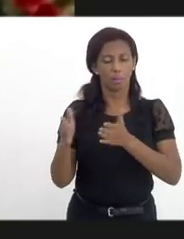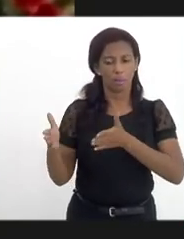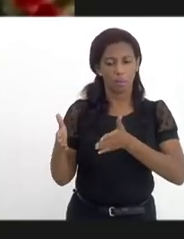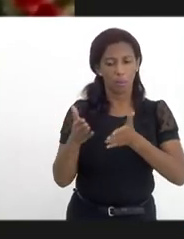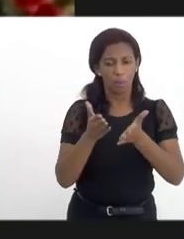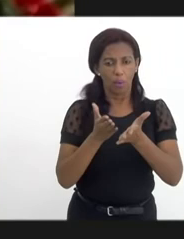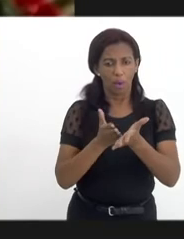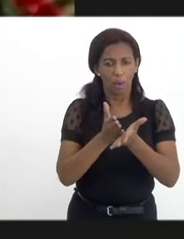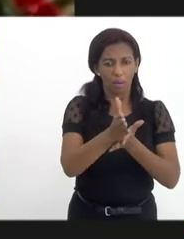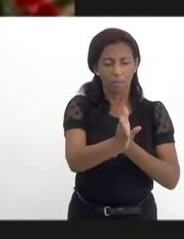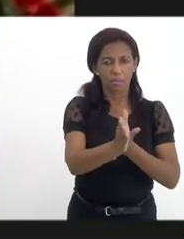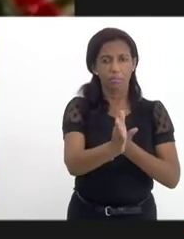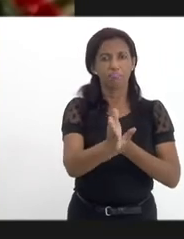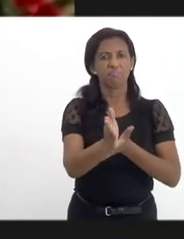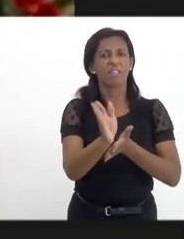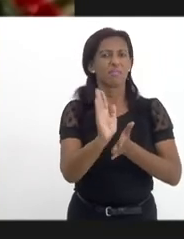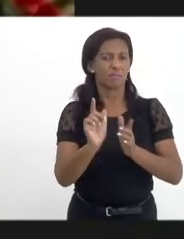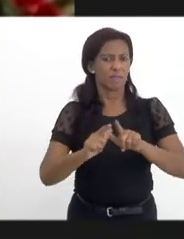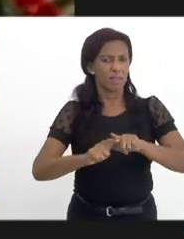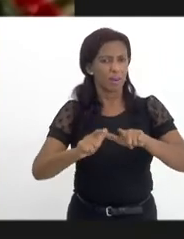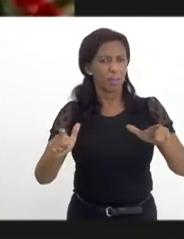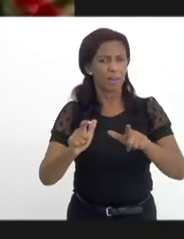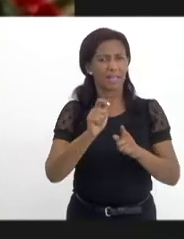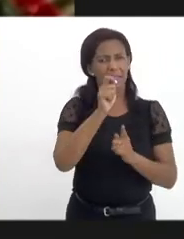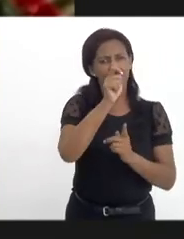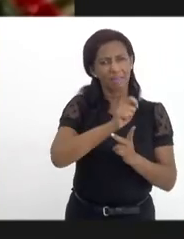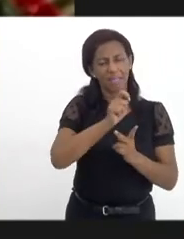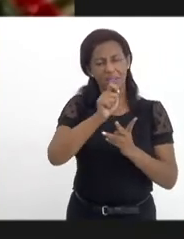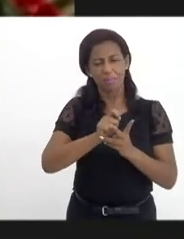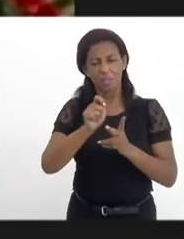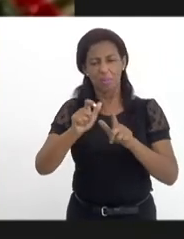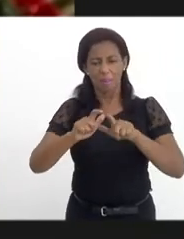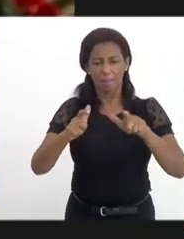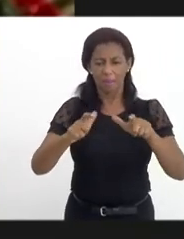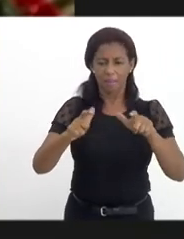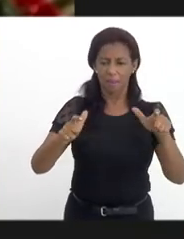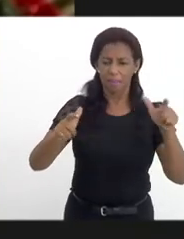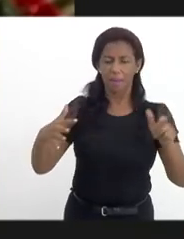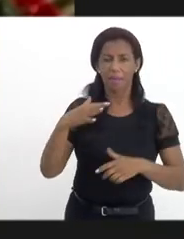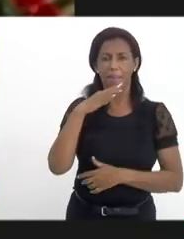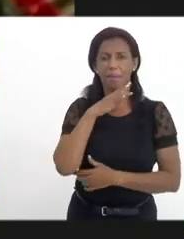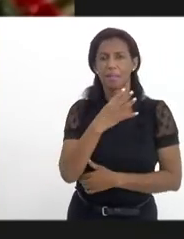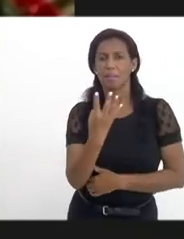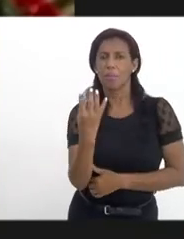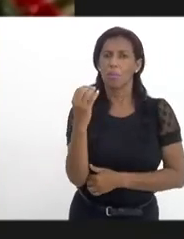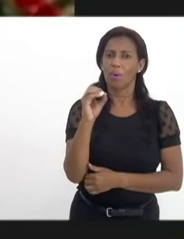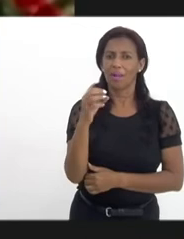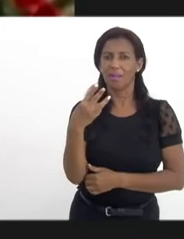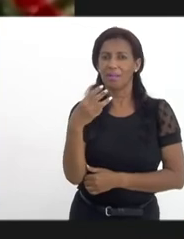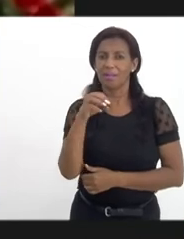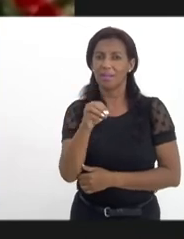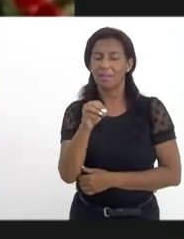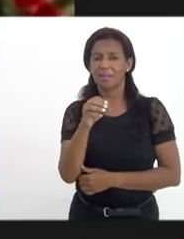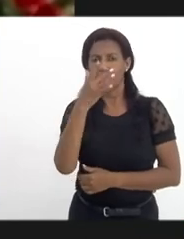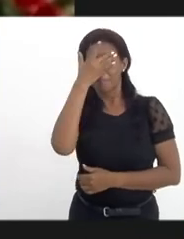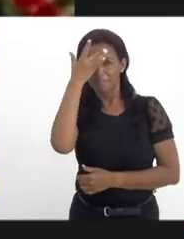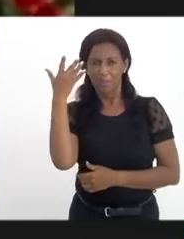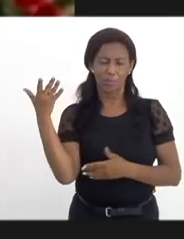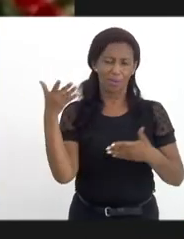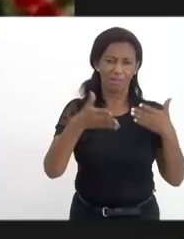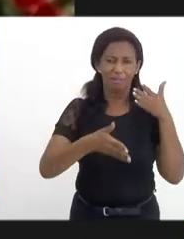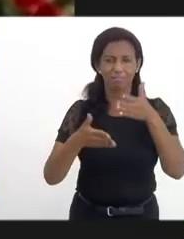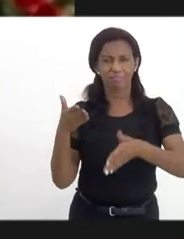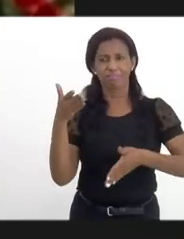acolhimento vem aumentado bastante. A cada mês a gente percebe que são de 40, 30 a 40 pessoas que